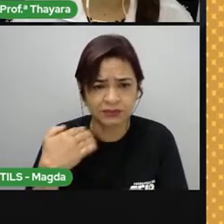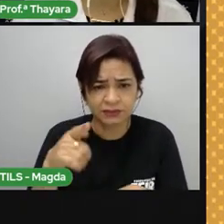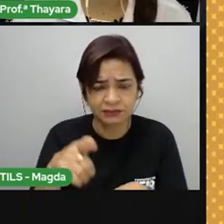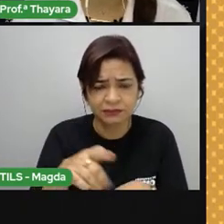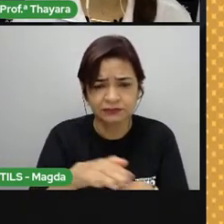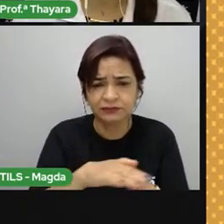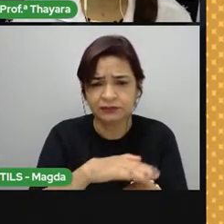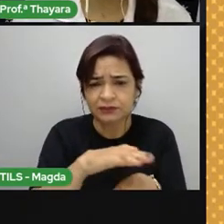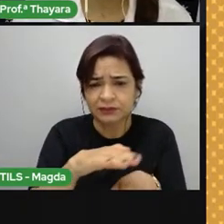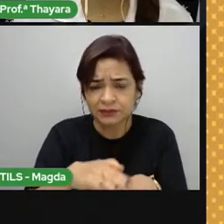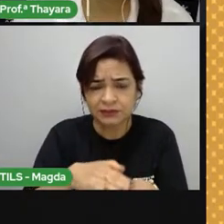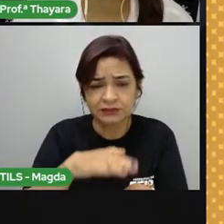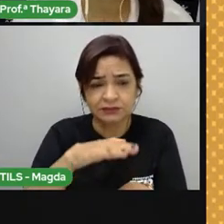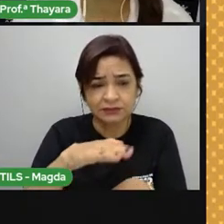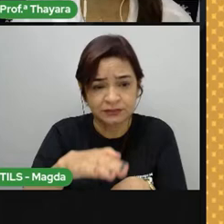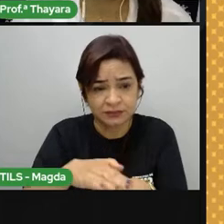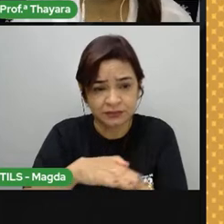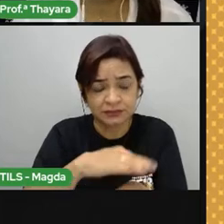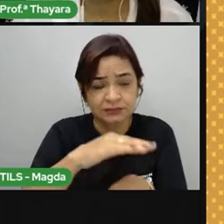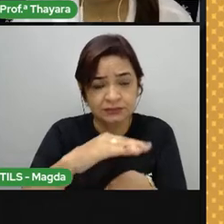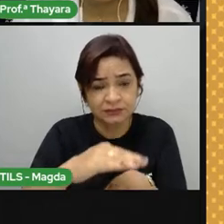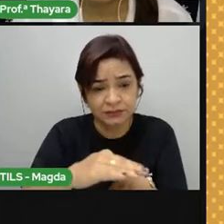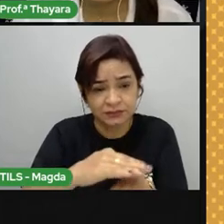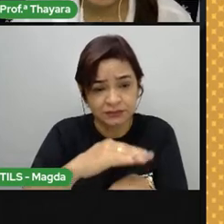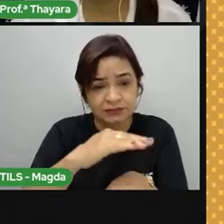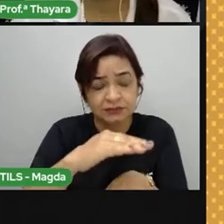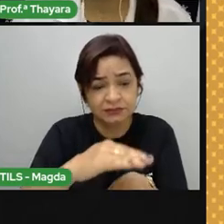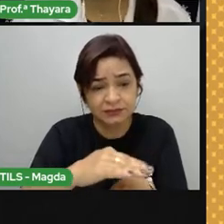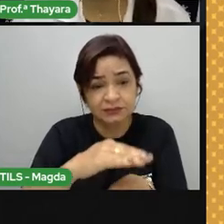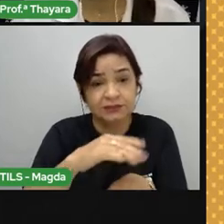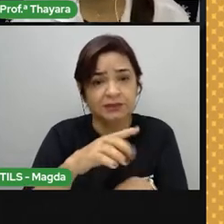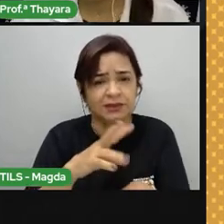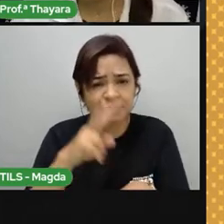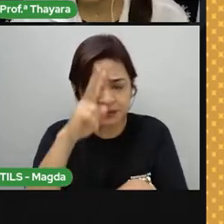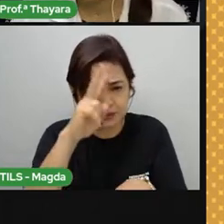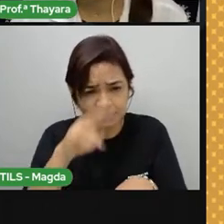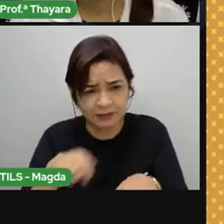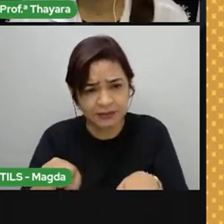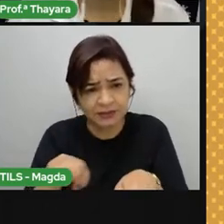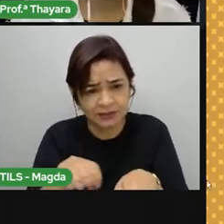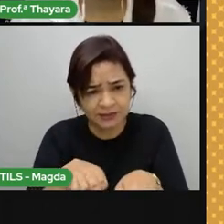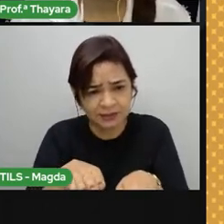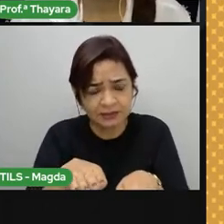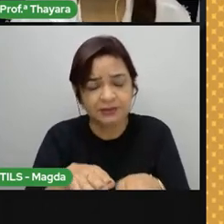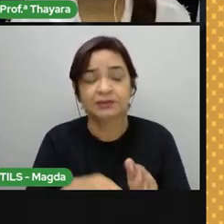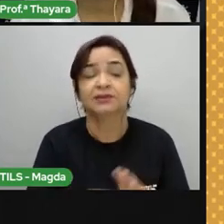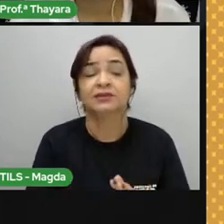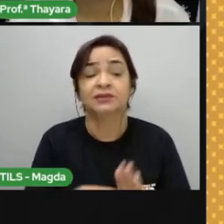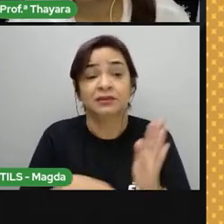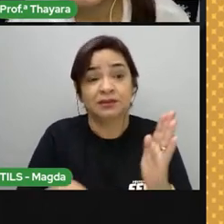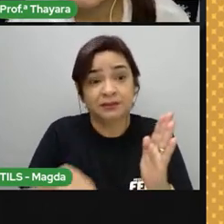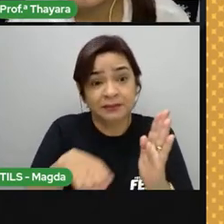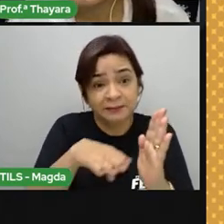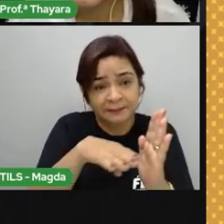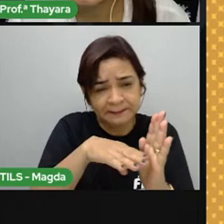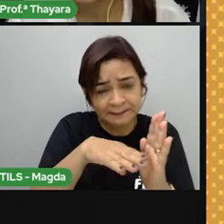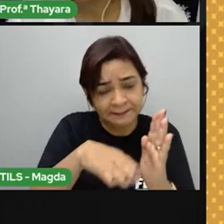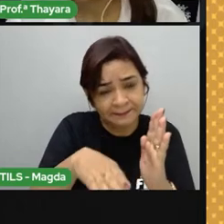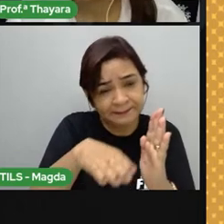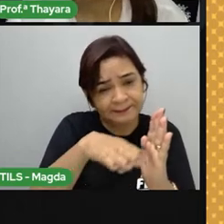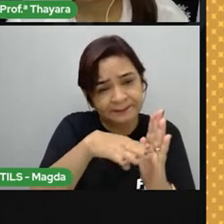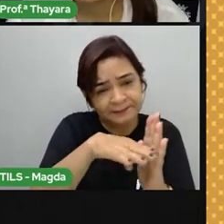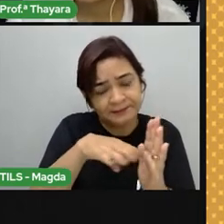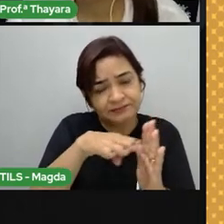depositadas várias camadas em cima do corpo desse animal, que deixou ele preservado. E depois de muito tempo,